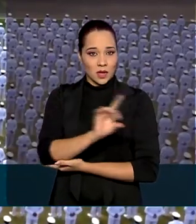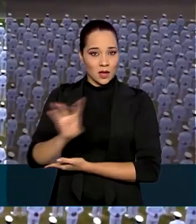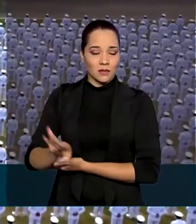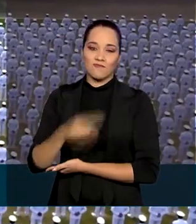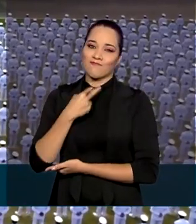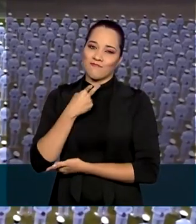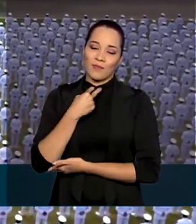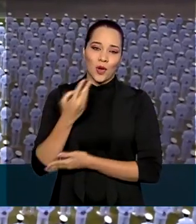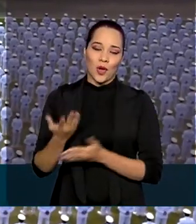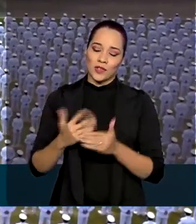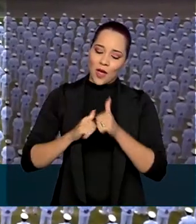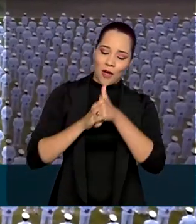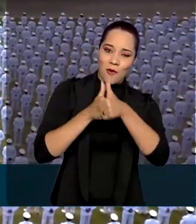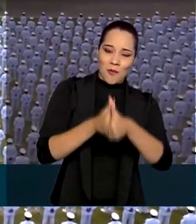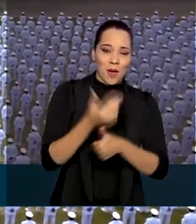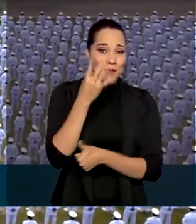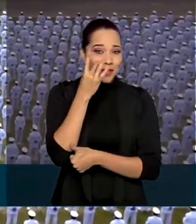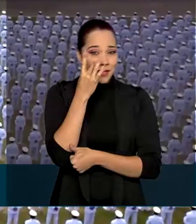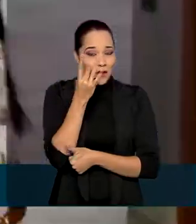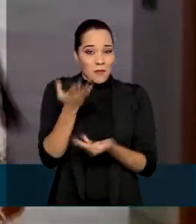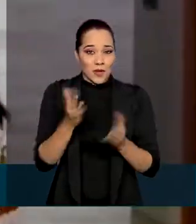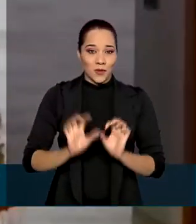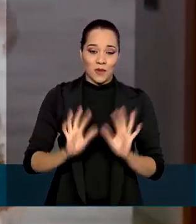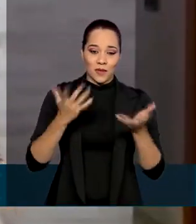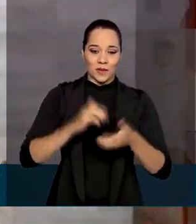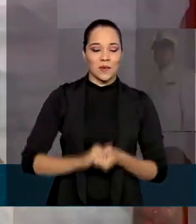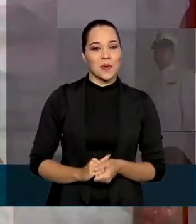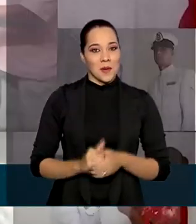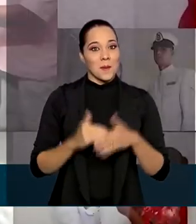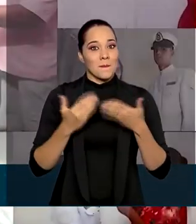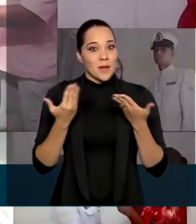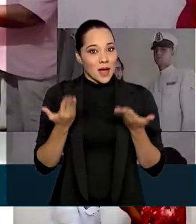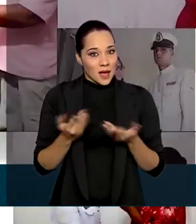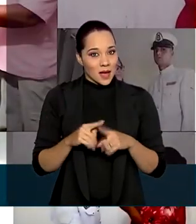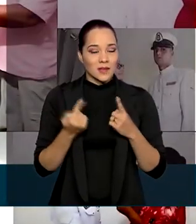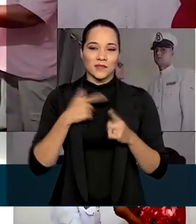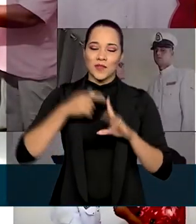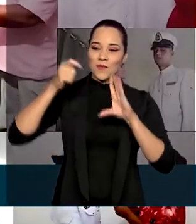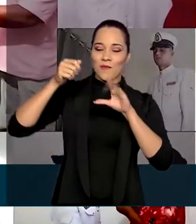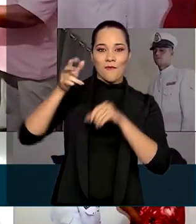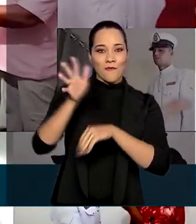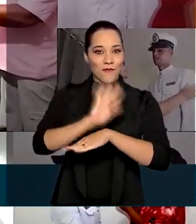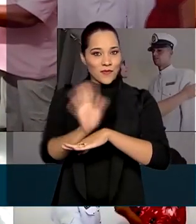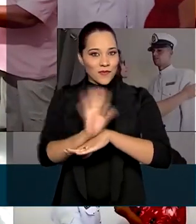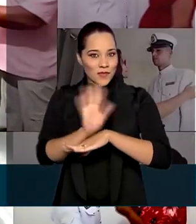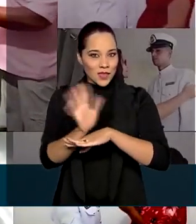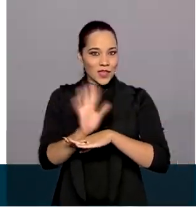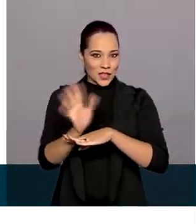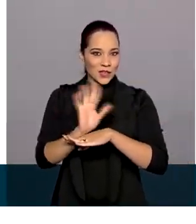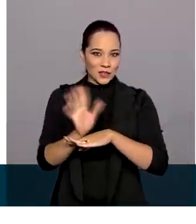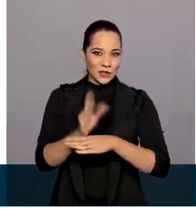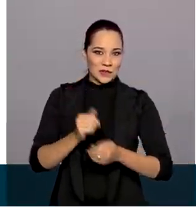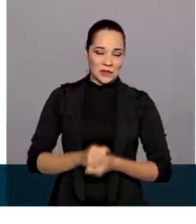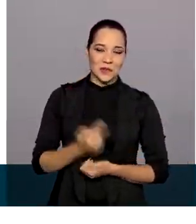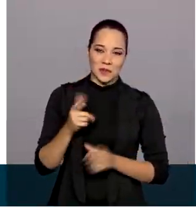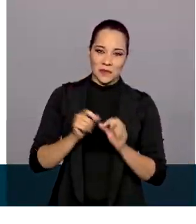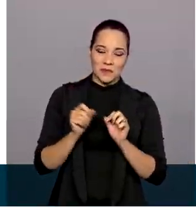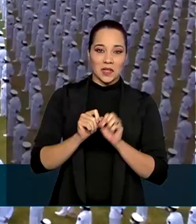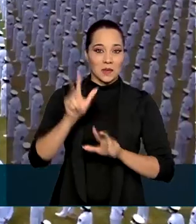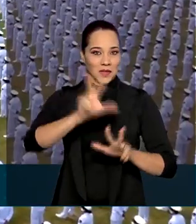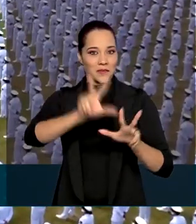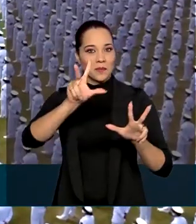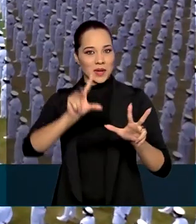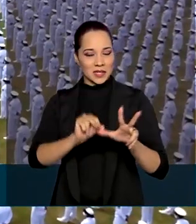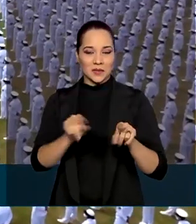não puderam acompanhar presencialmente o evento, mas assistiram tudo à distância, na transmissão ao vivo, realizada na TV